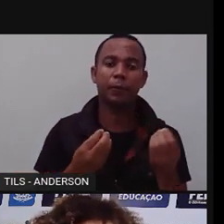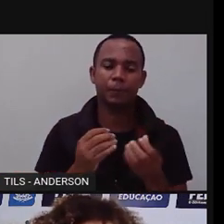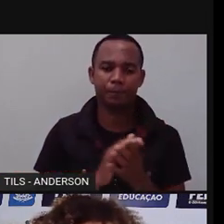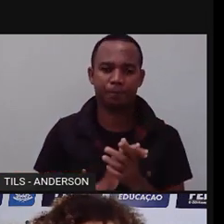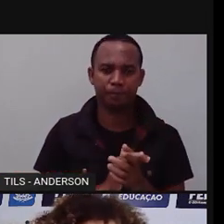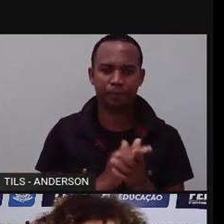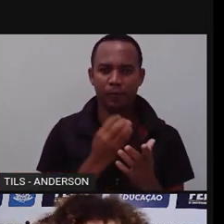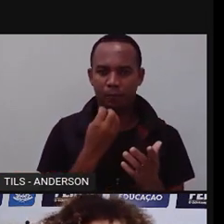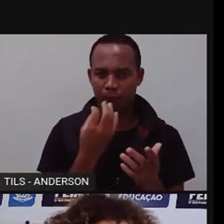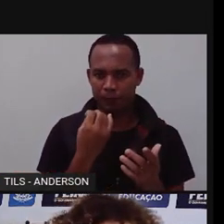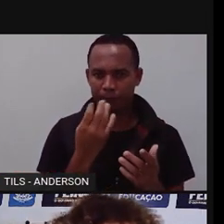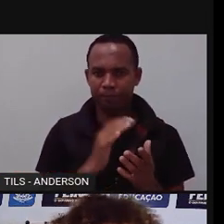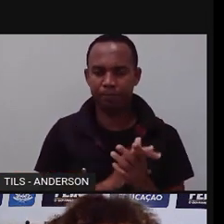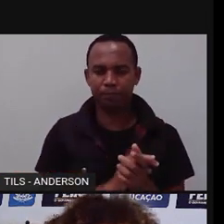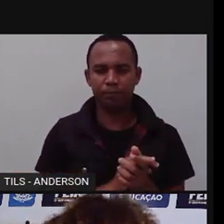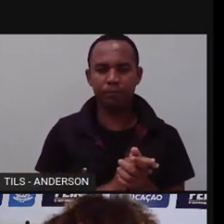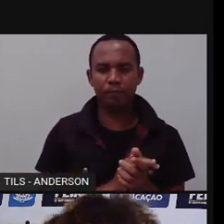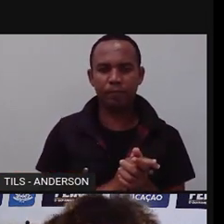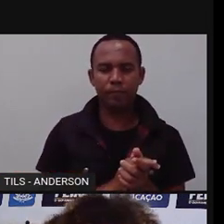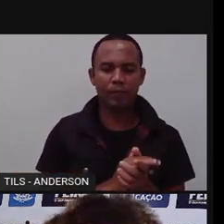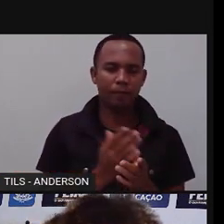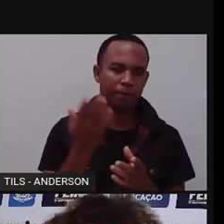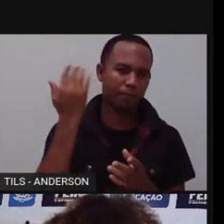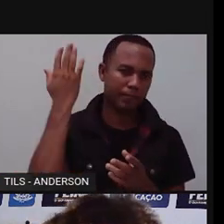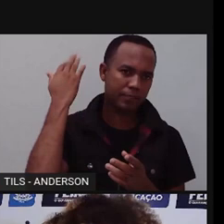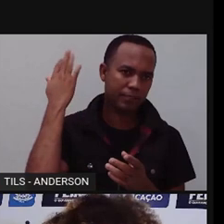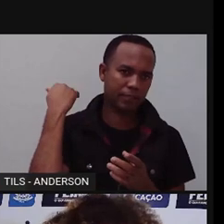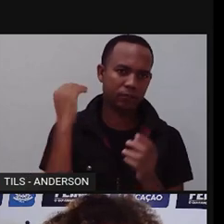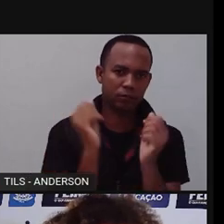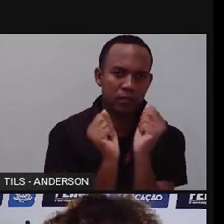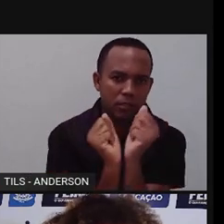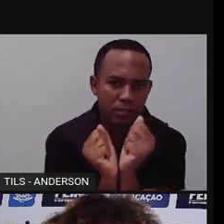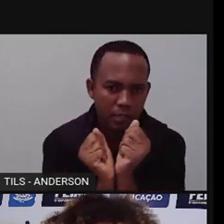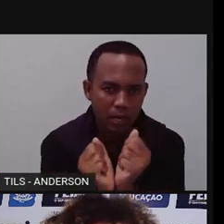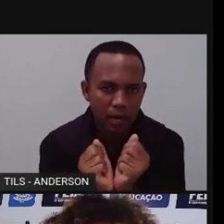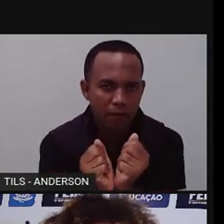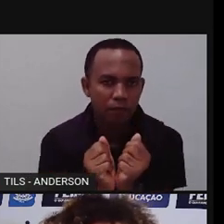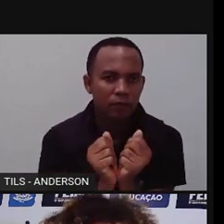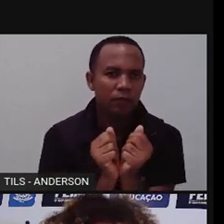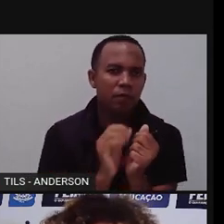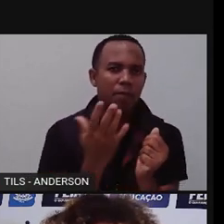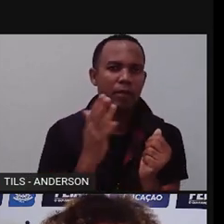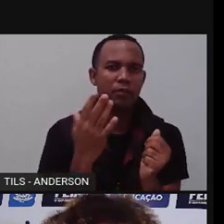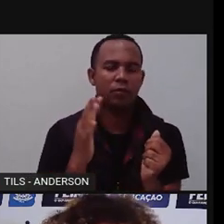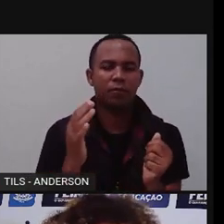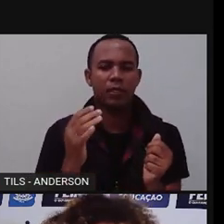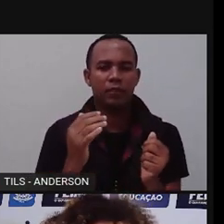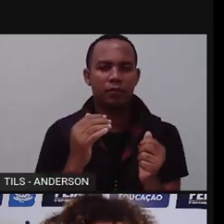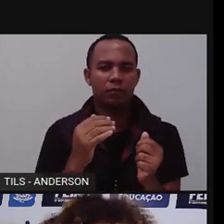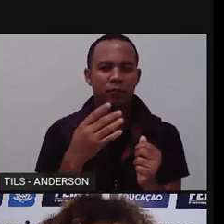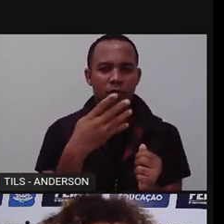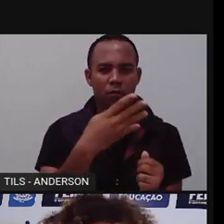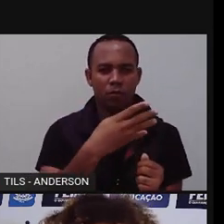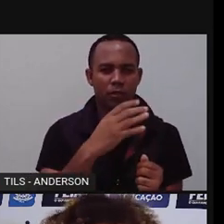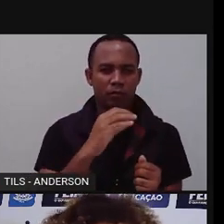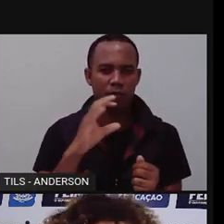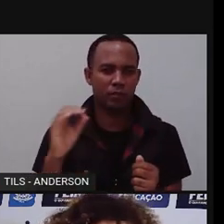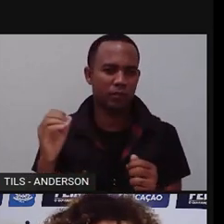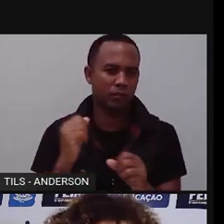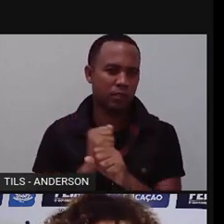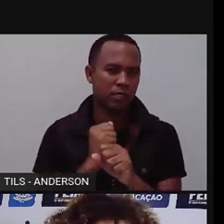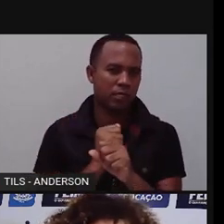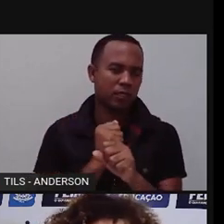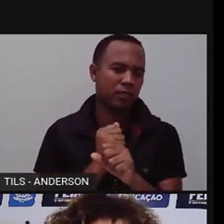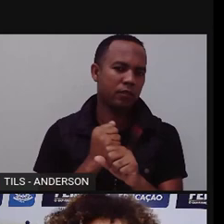Bom, a existência da escravidão no Brasil durante quase 400 anos, além de ter, né?